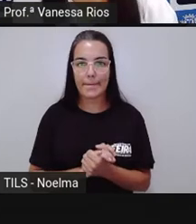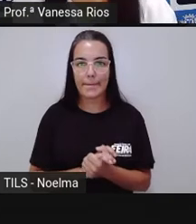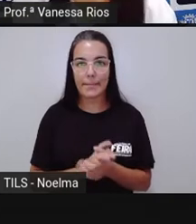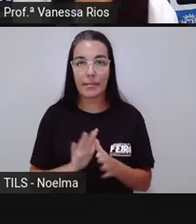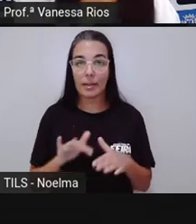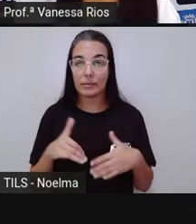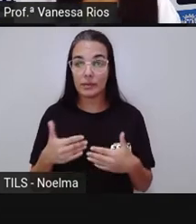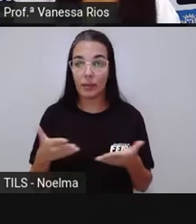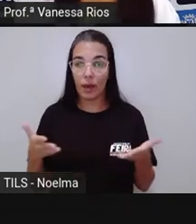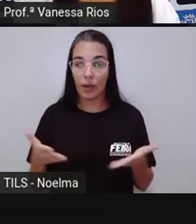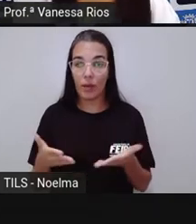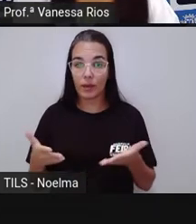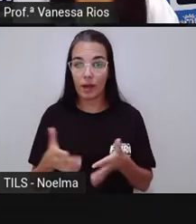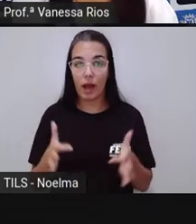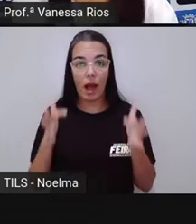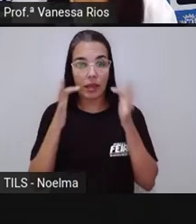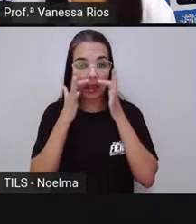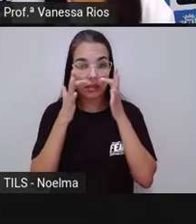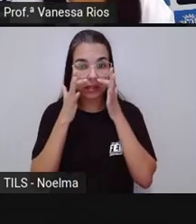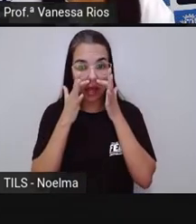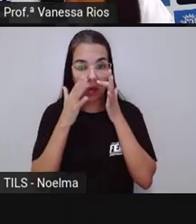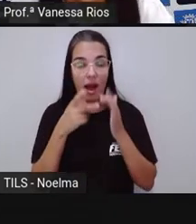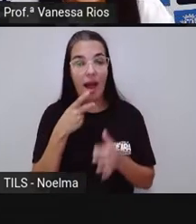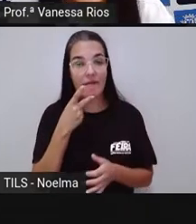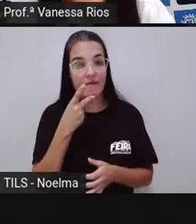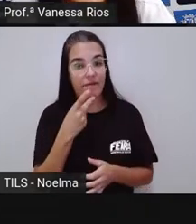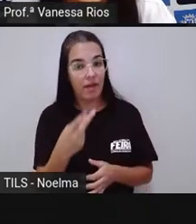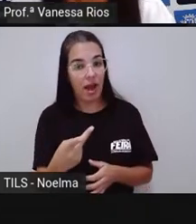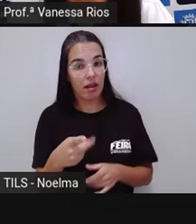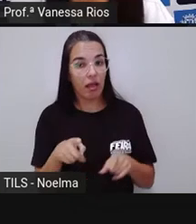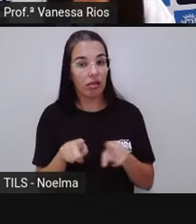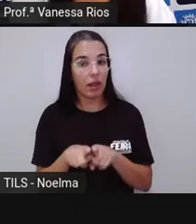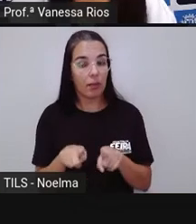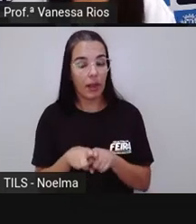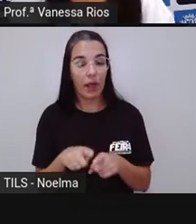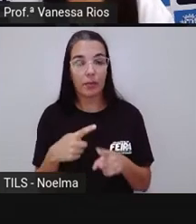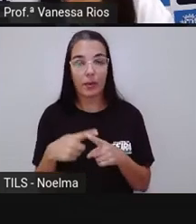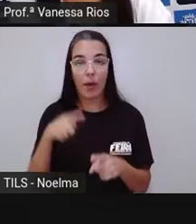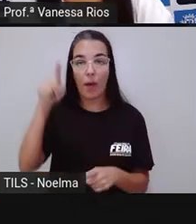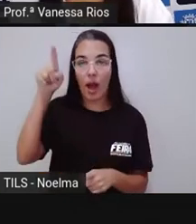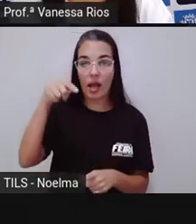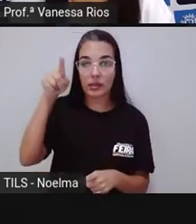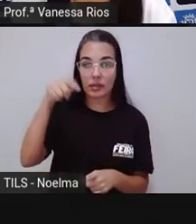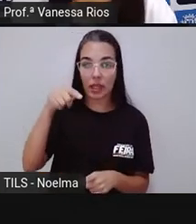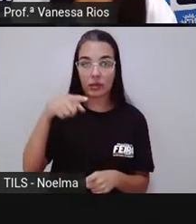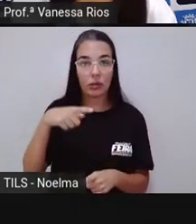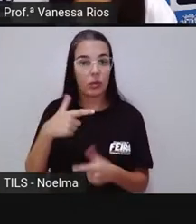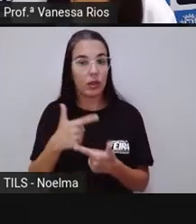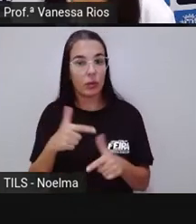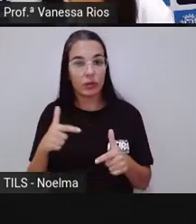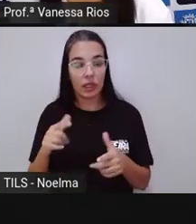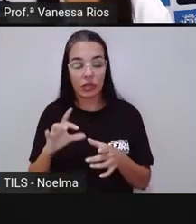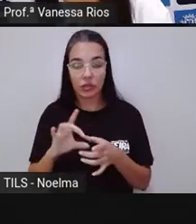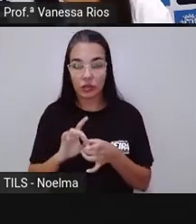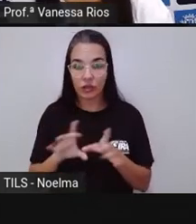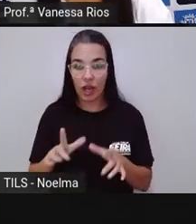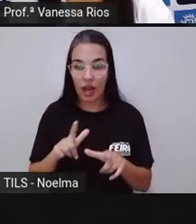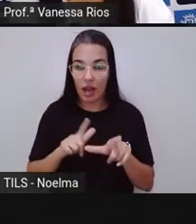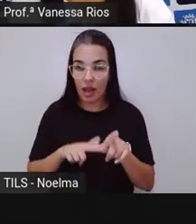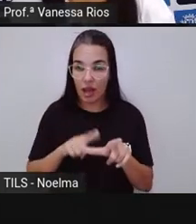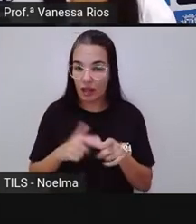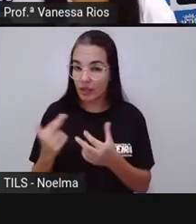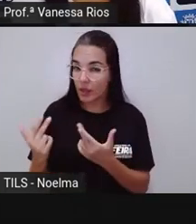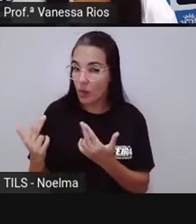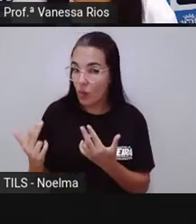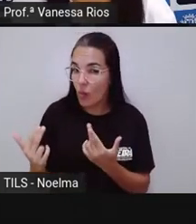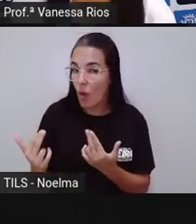A partir de agora, né? Atenção à pronúncia. Porque o acento agudo não deixa a letra com o mesmo som do